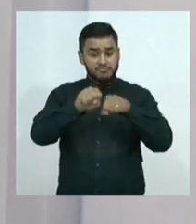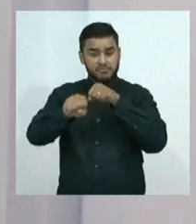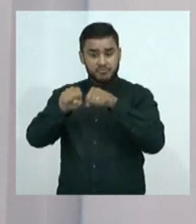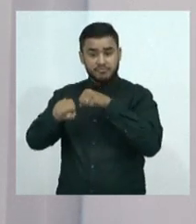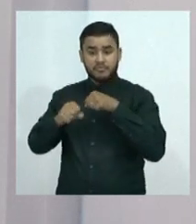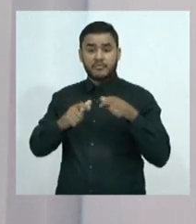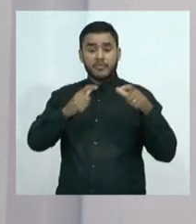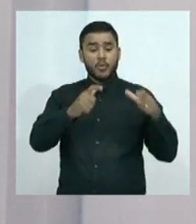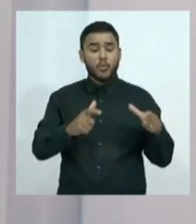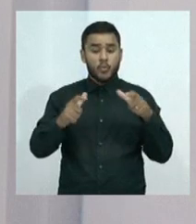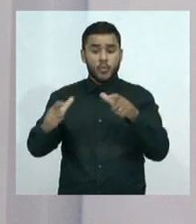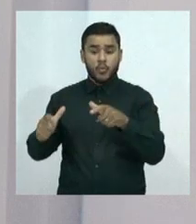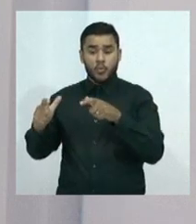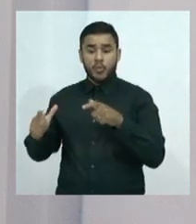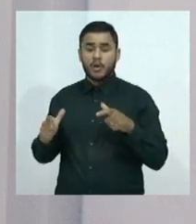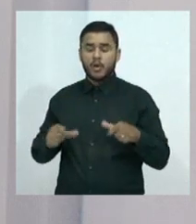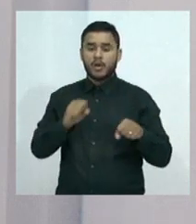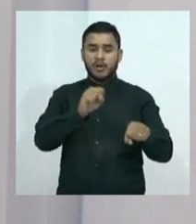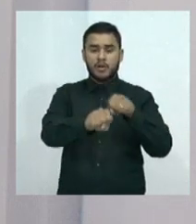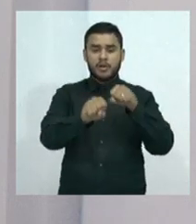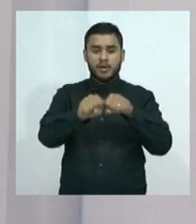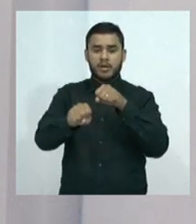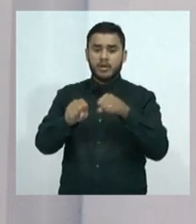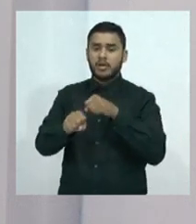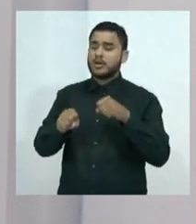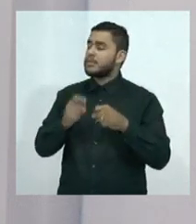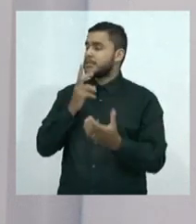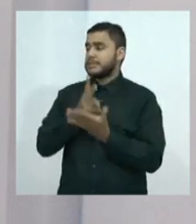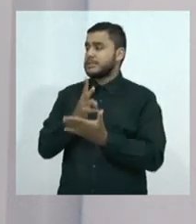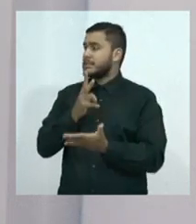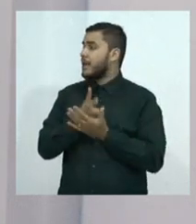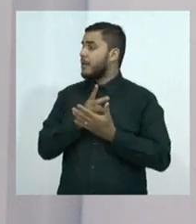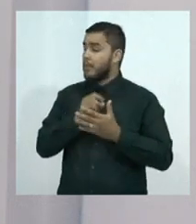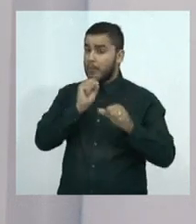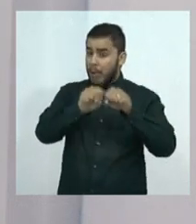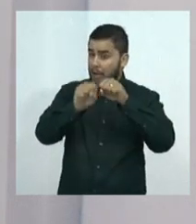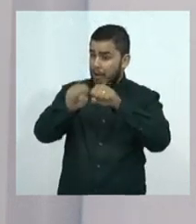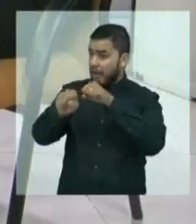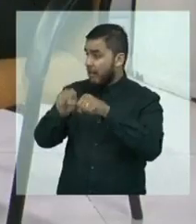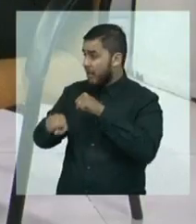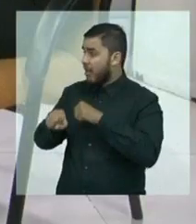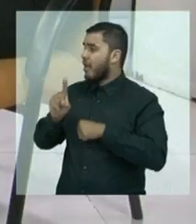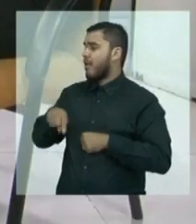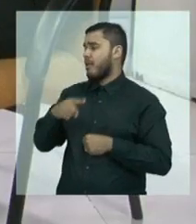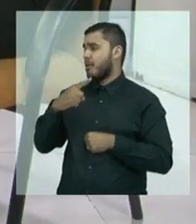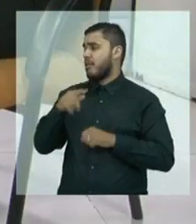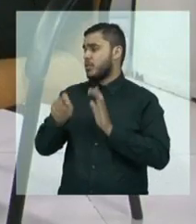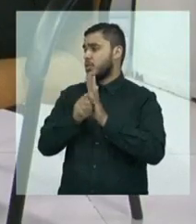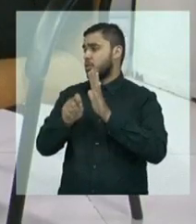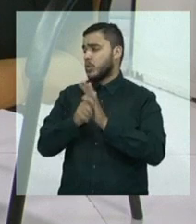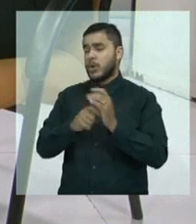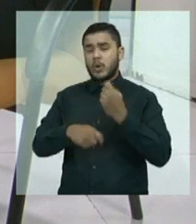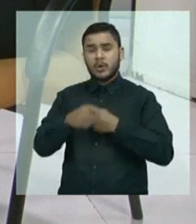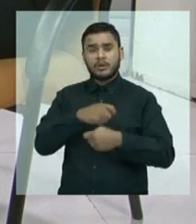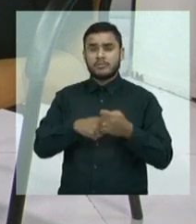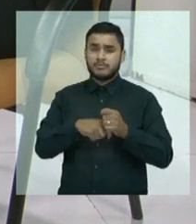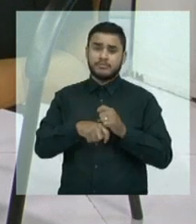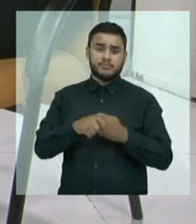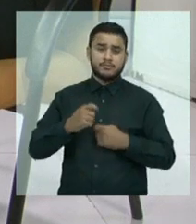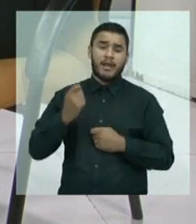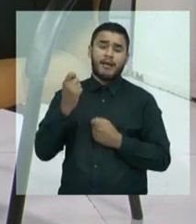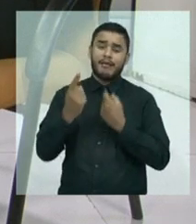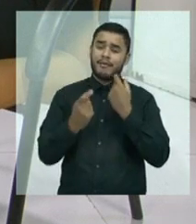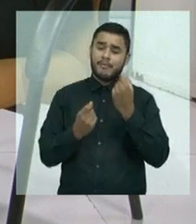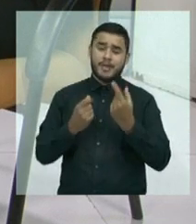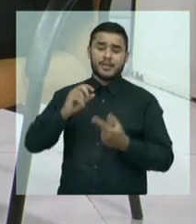territórios, que não têm ligação com o tráfico. Agora, no caso das facções, muitas